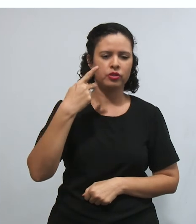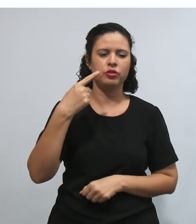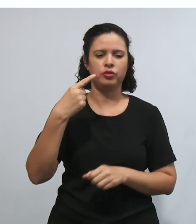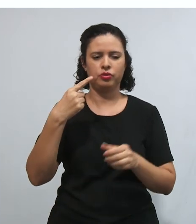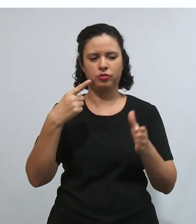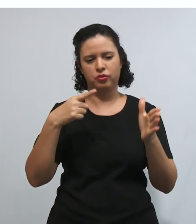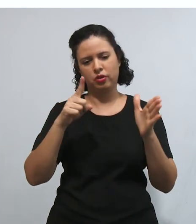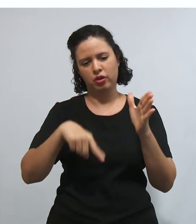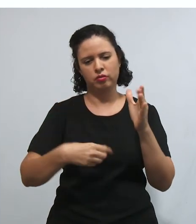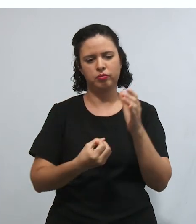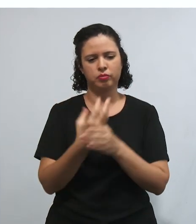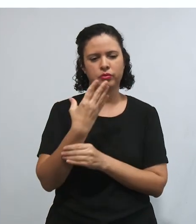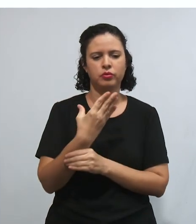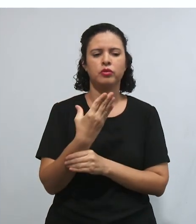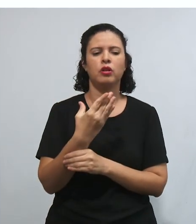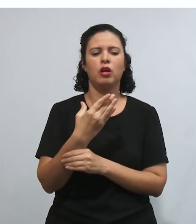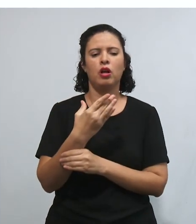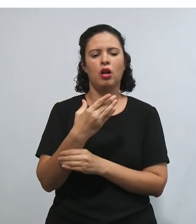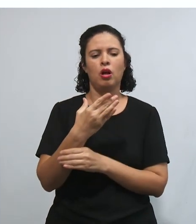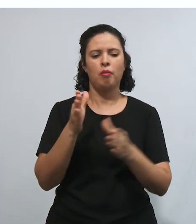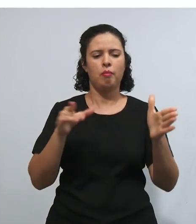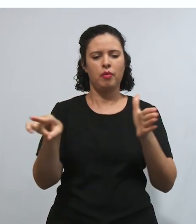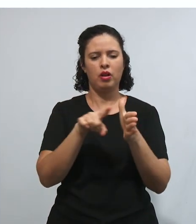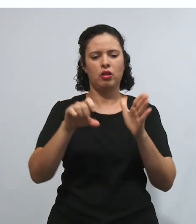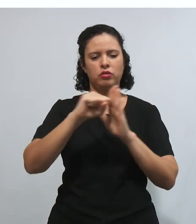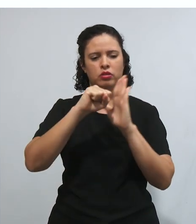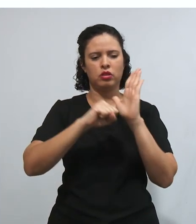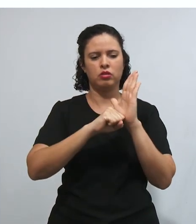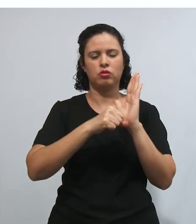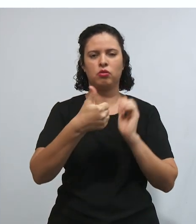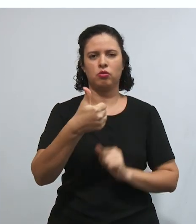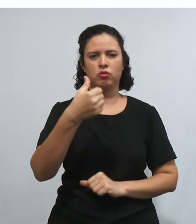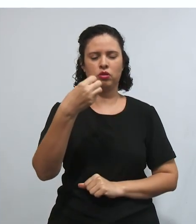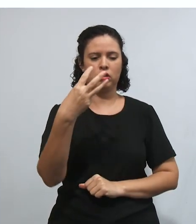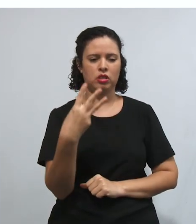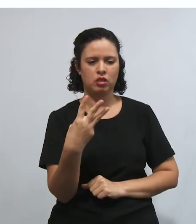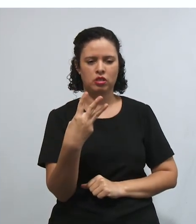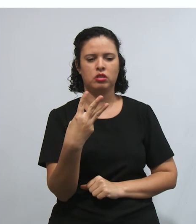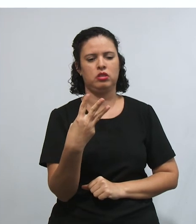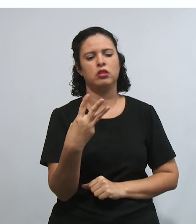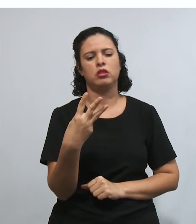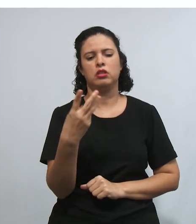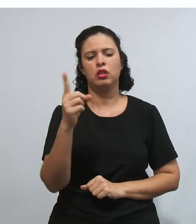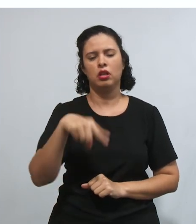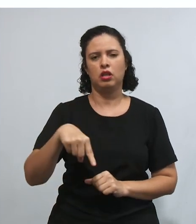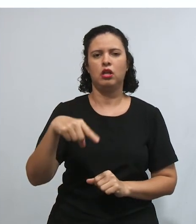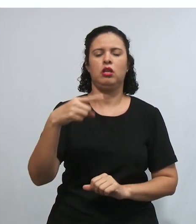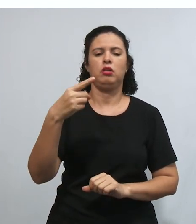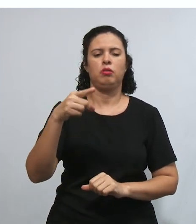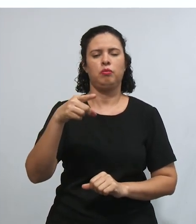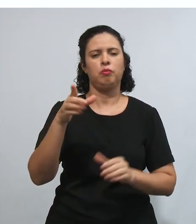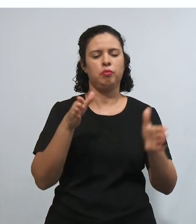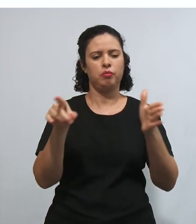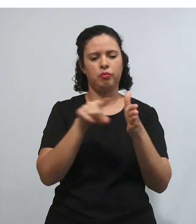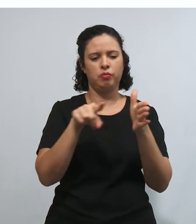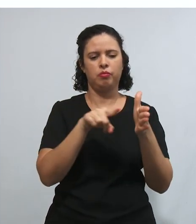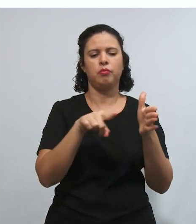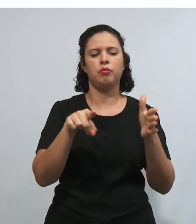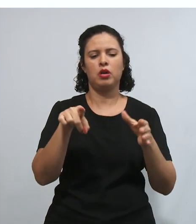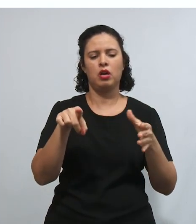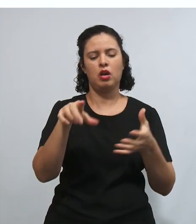Francesa e Americana. Olha só. Por que a gente chama de liberdades negativas? É negativa porque